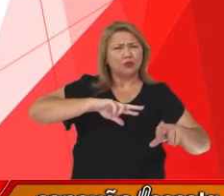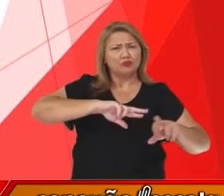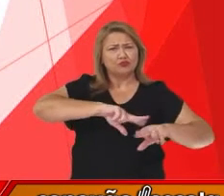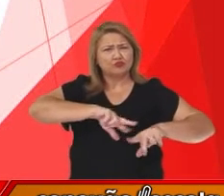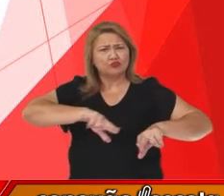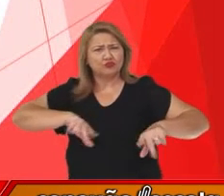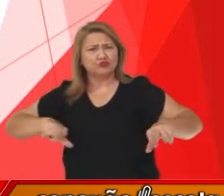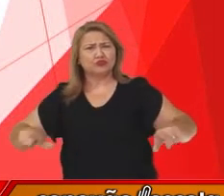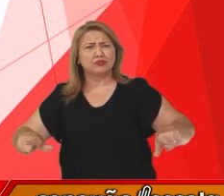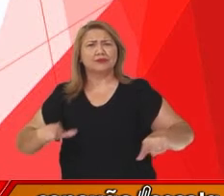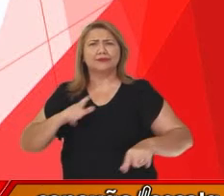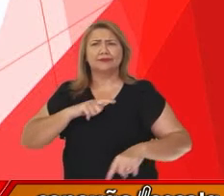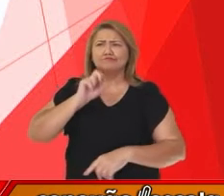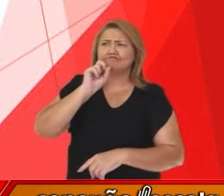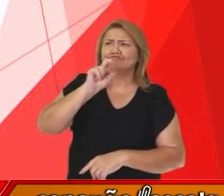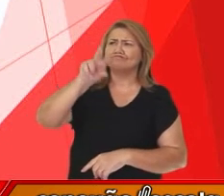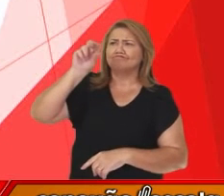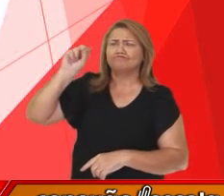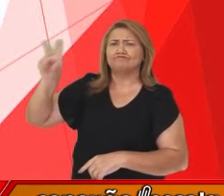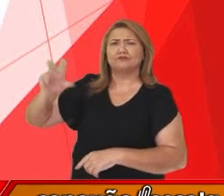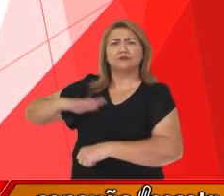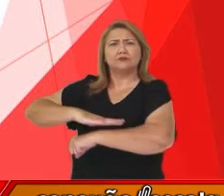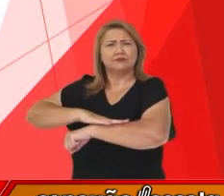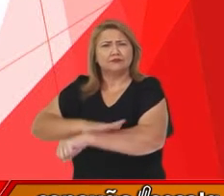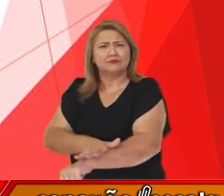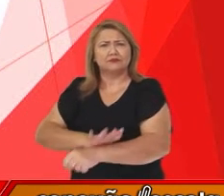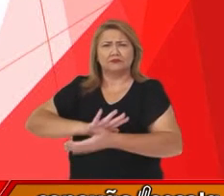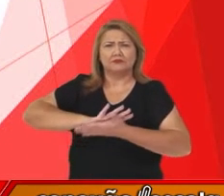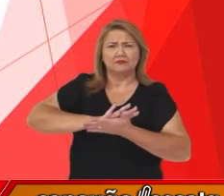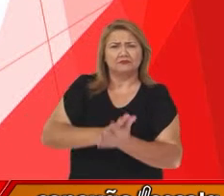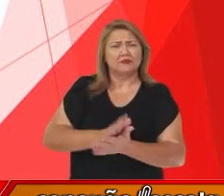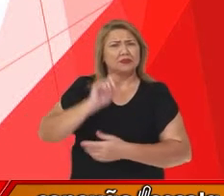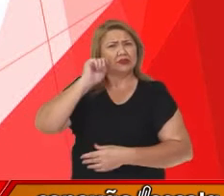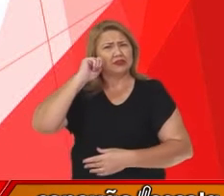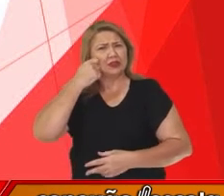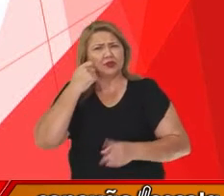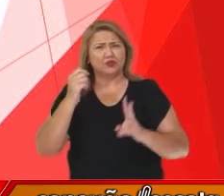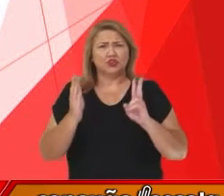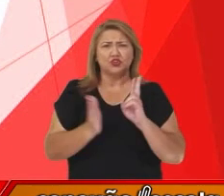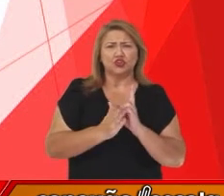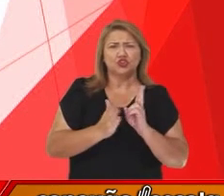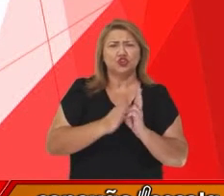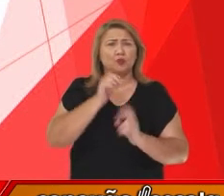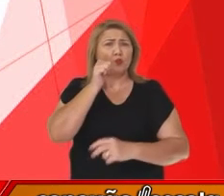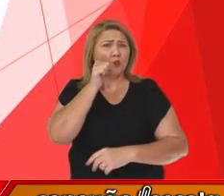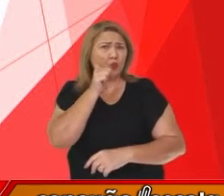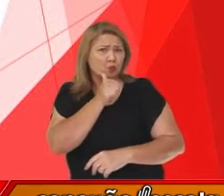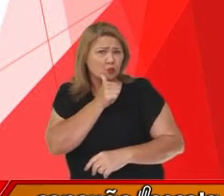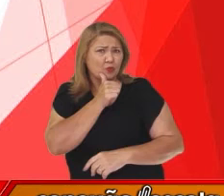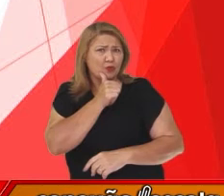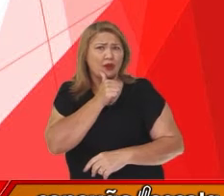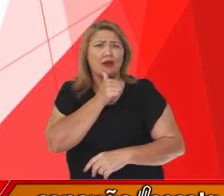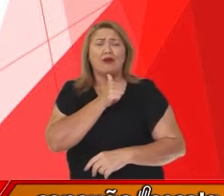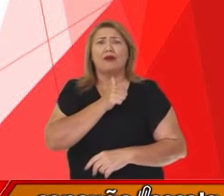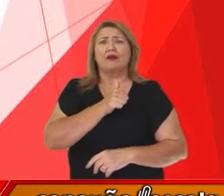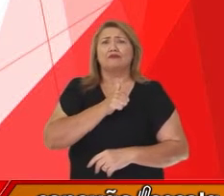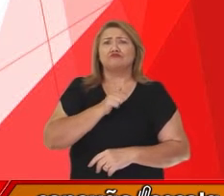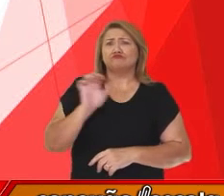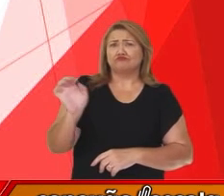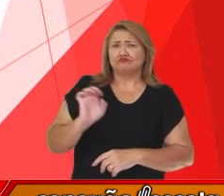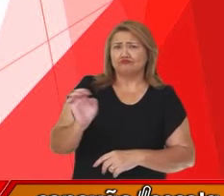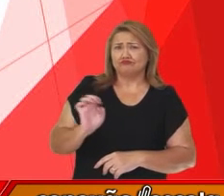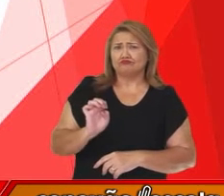situações de racismo, preconceito, para com negros, indígenas, mulheres, homossexuais,